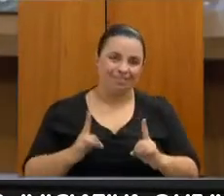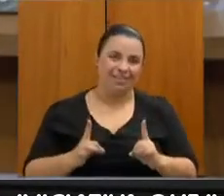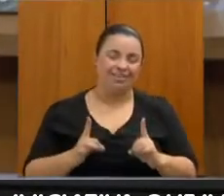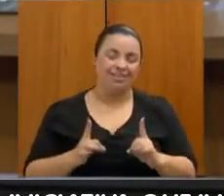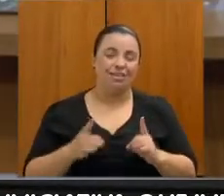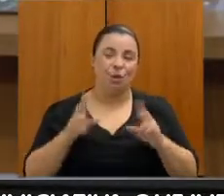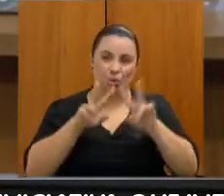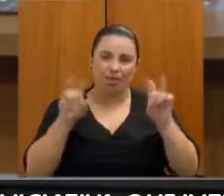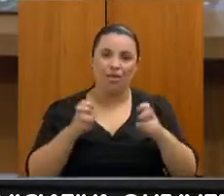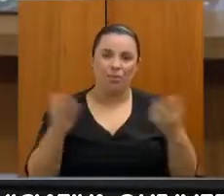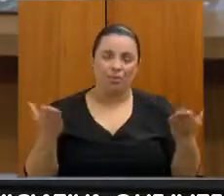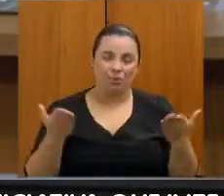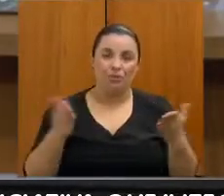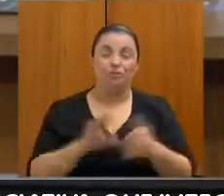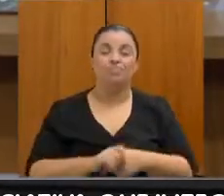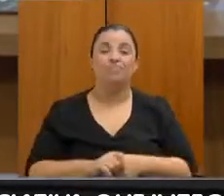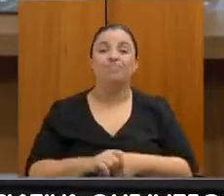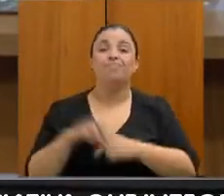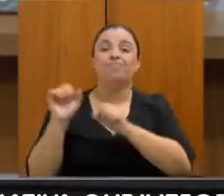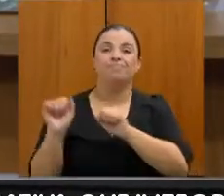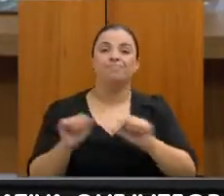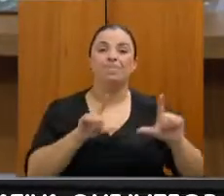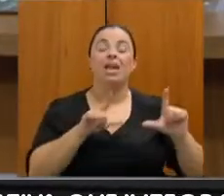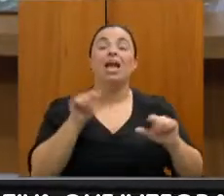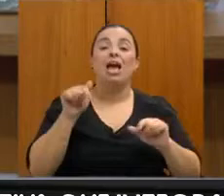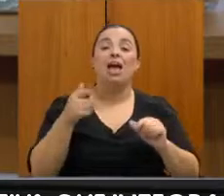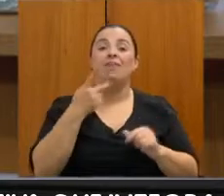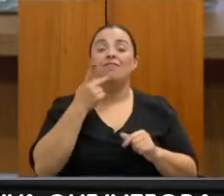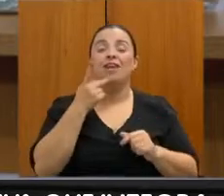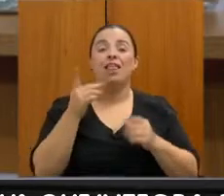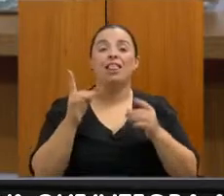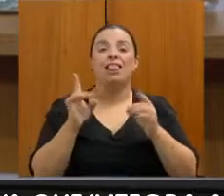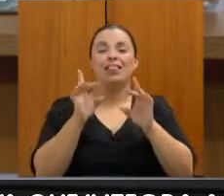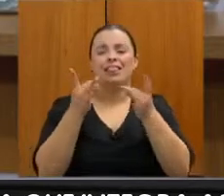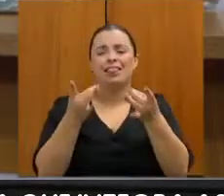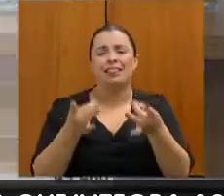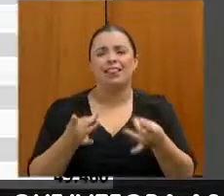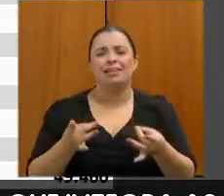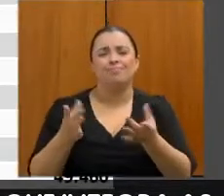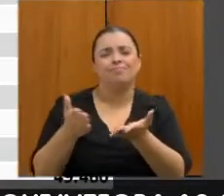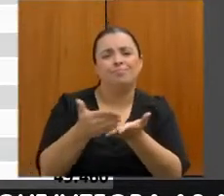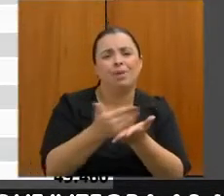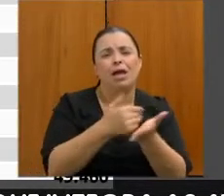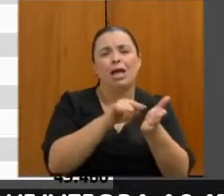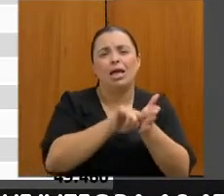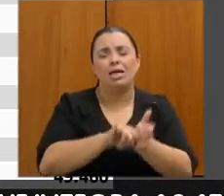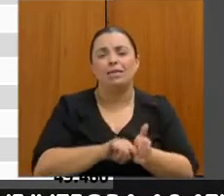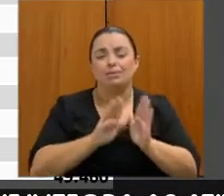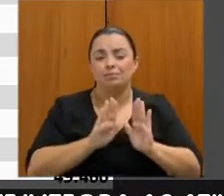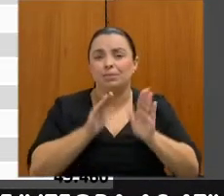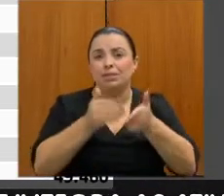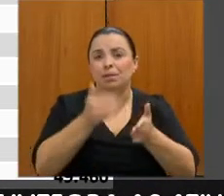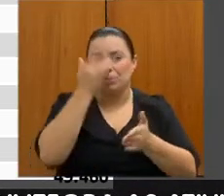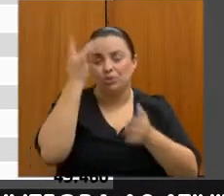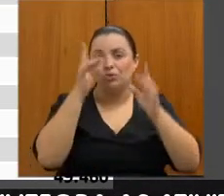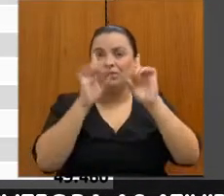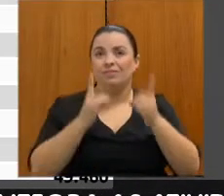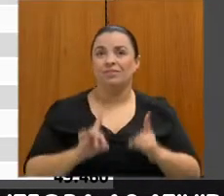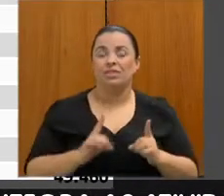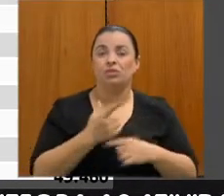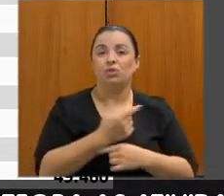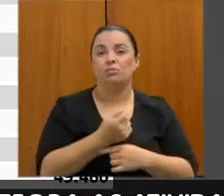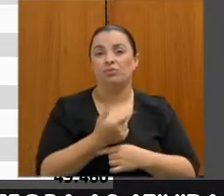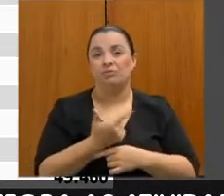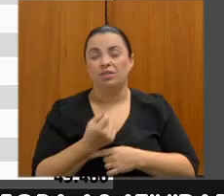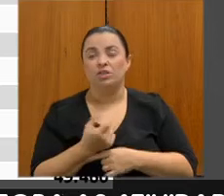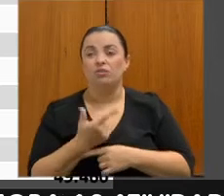começo a trazer aqui agora dados específicos da pessoa com deficiência, e aí mostra que, de novo, reforçando a fala do deputado, em 2020 e 2021,